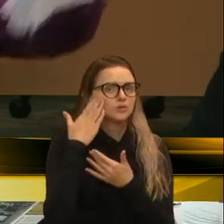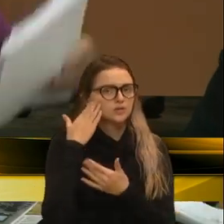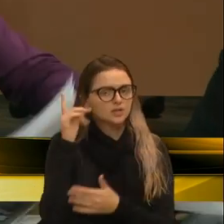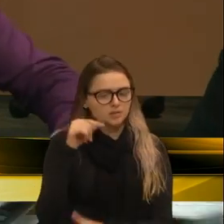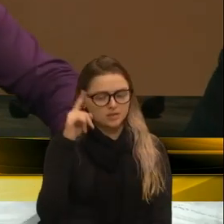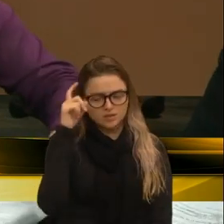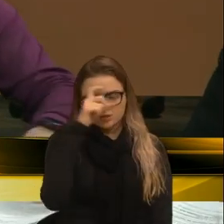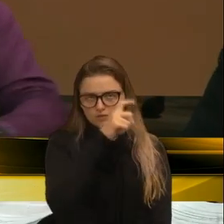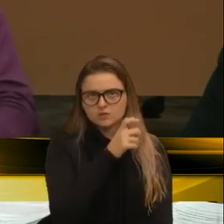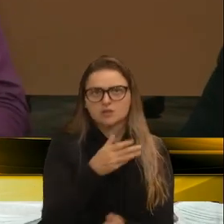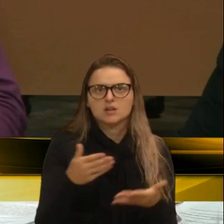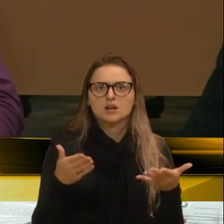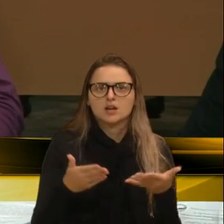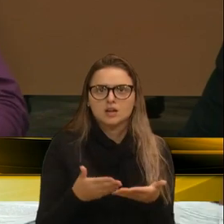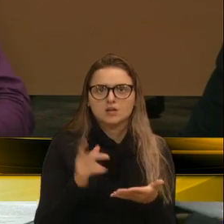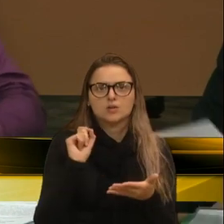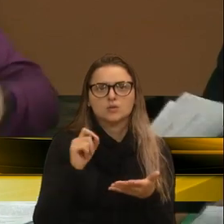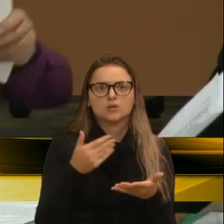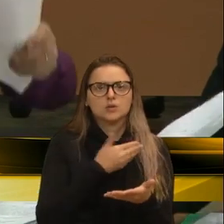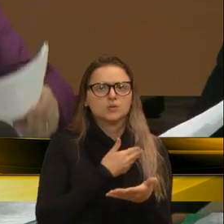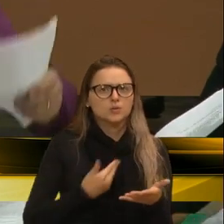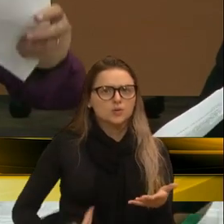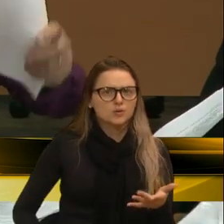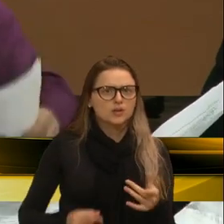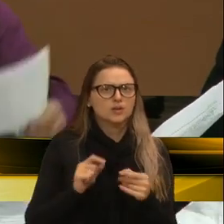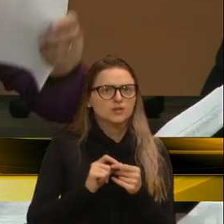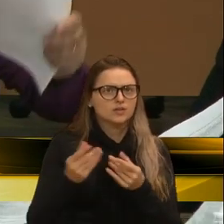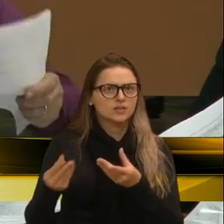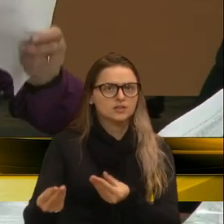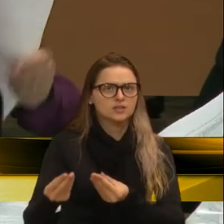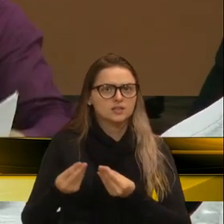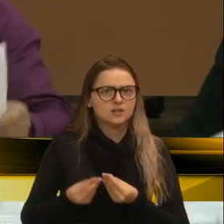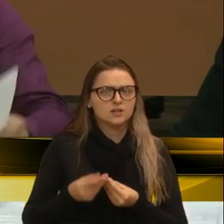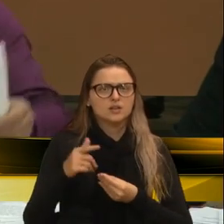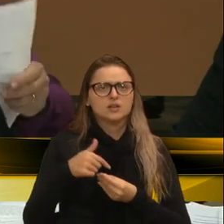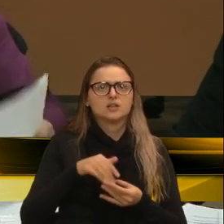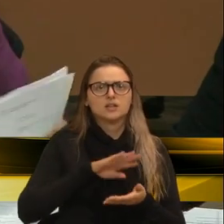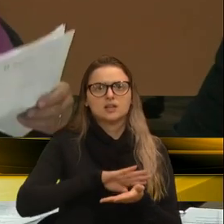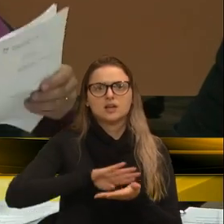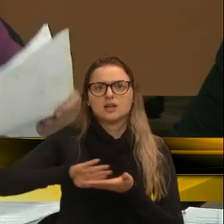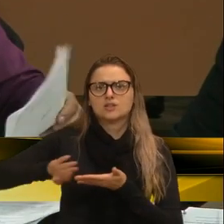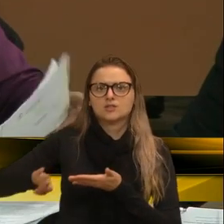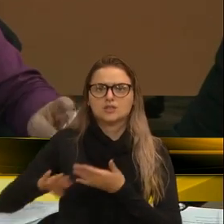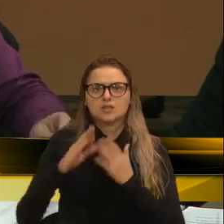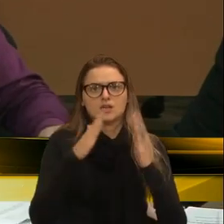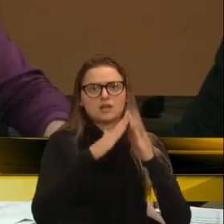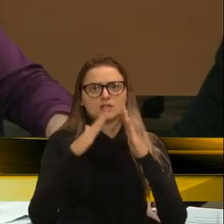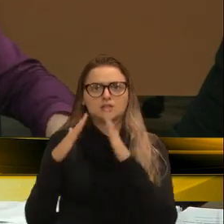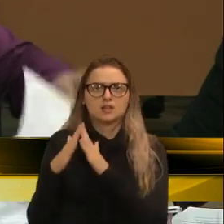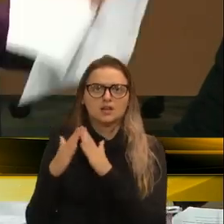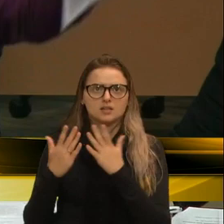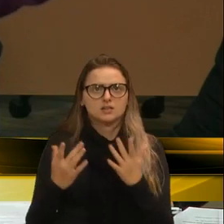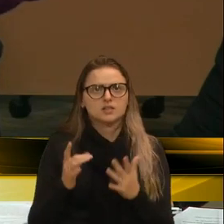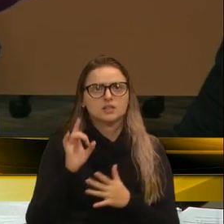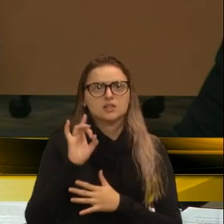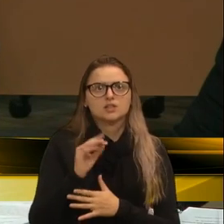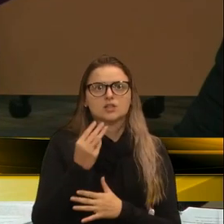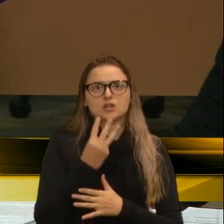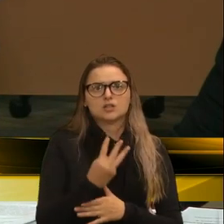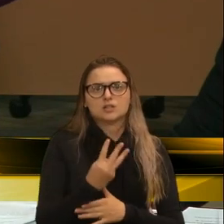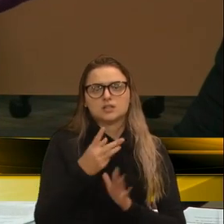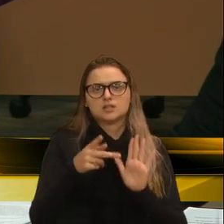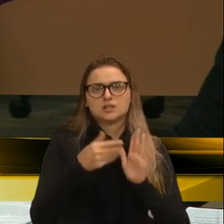difícil. Agora, o que este governo fez e me deu por entender que ia retirar as duas casas, foi simplesmente três parecer